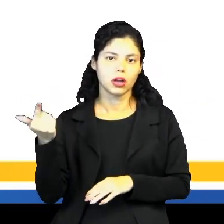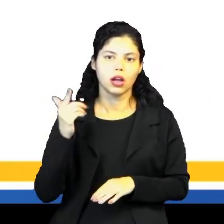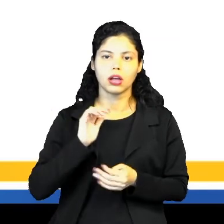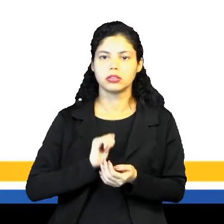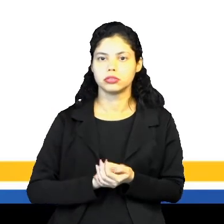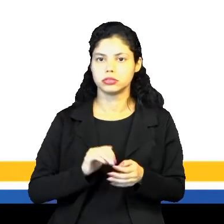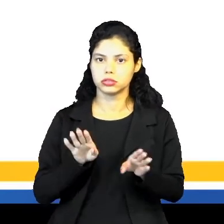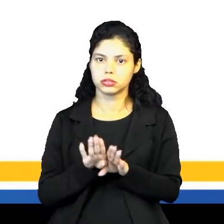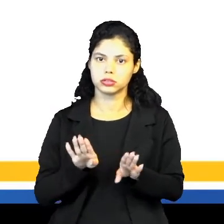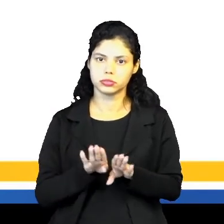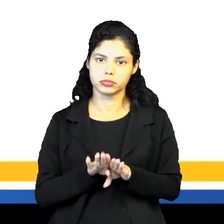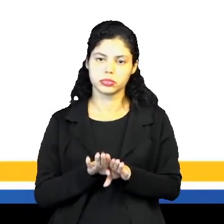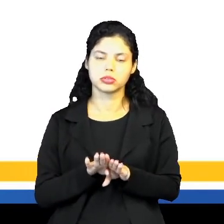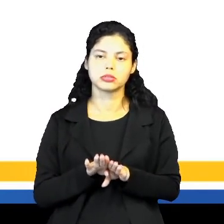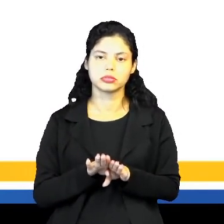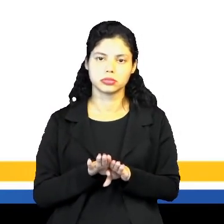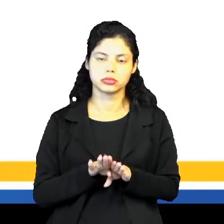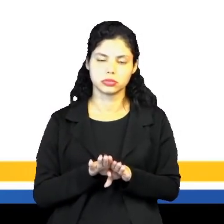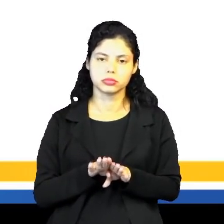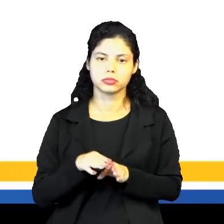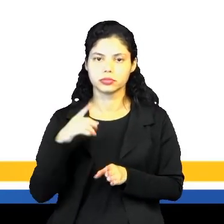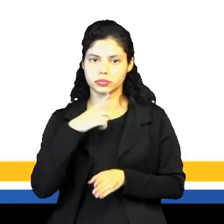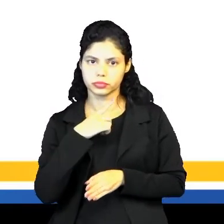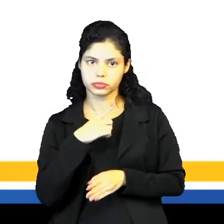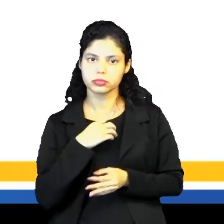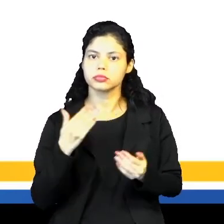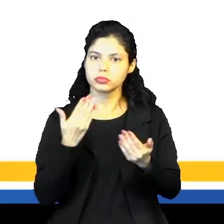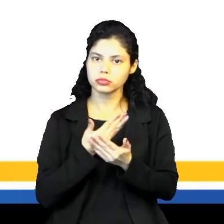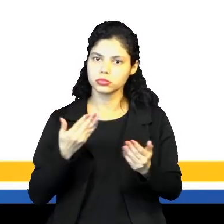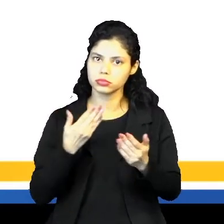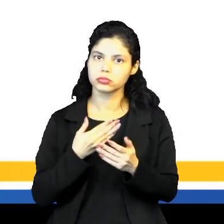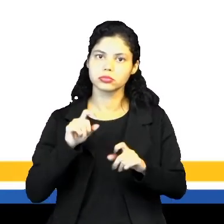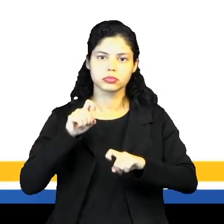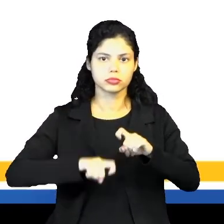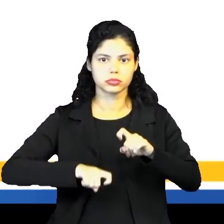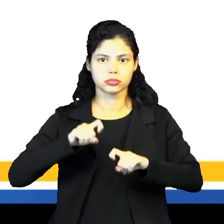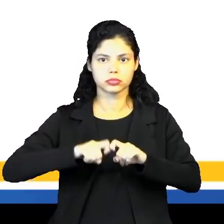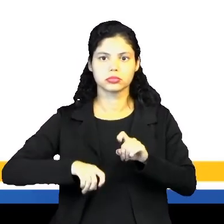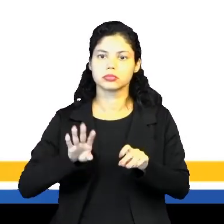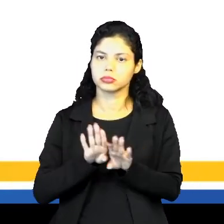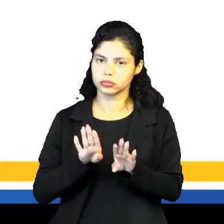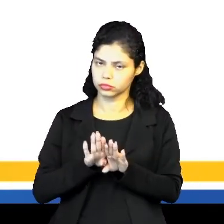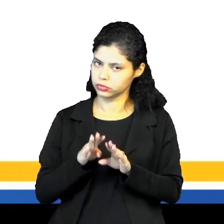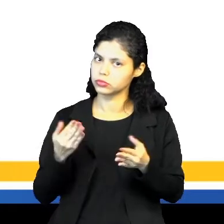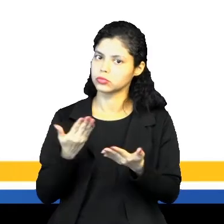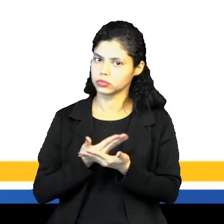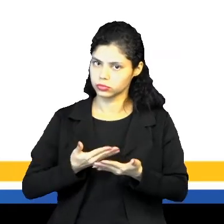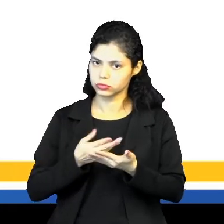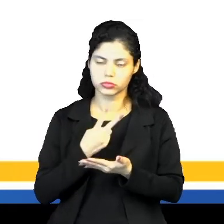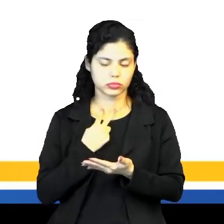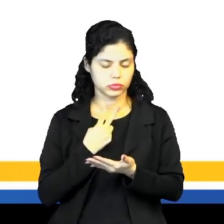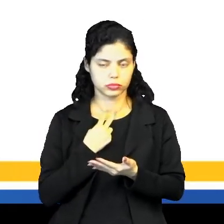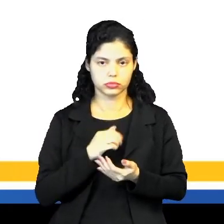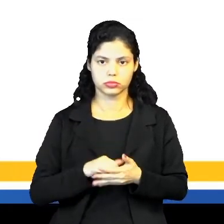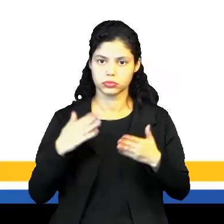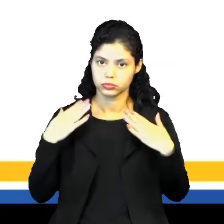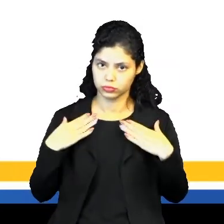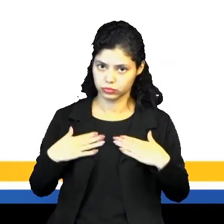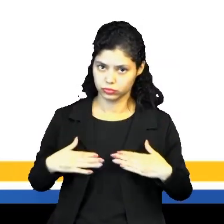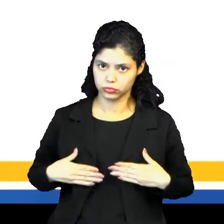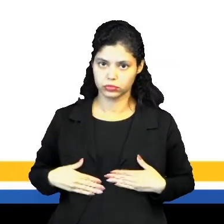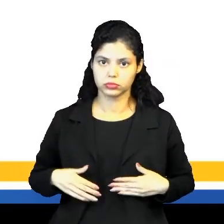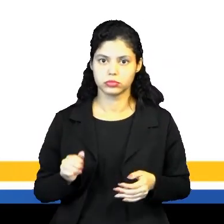Essas imagens, elas são preservadas, né? Para garantir a dignidade da pessoa humana, tá? Então, o corpo,